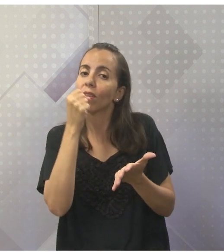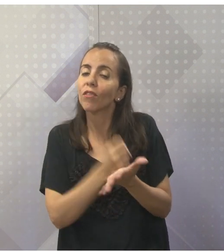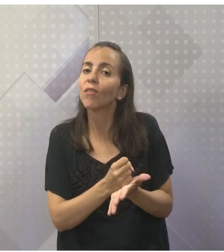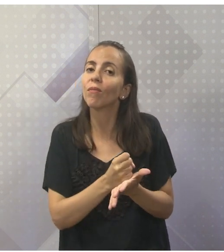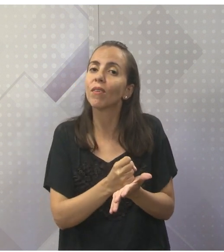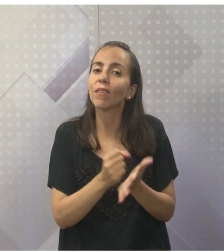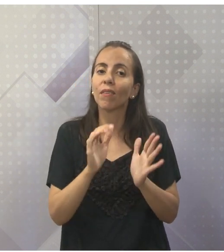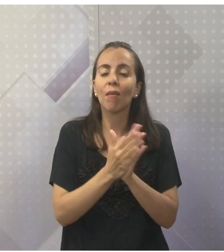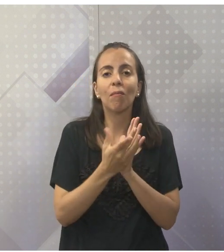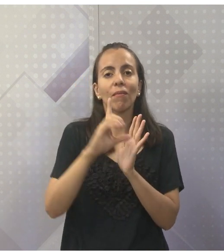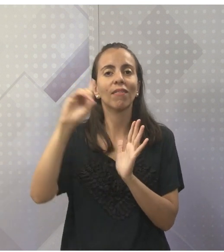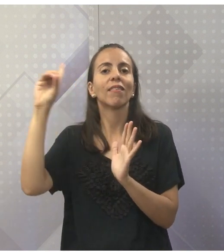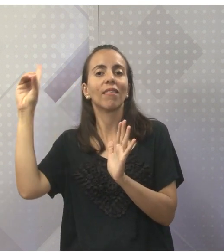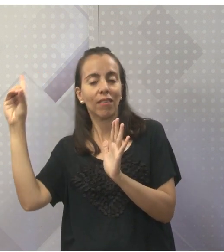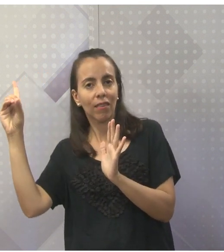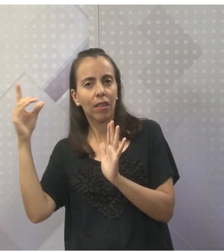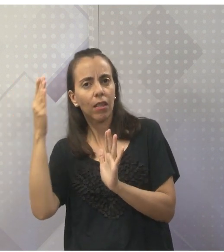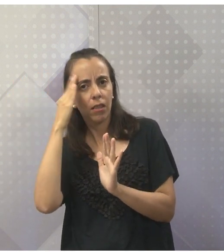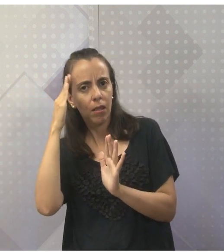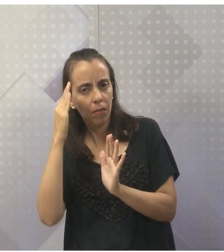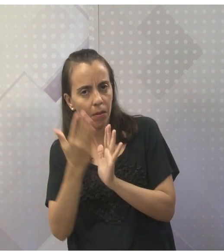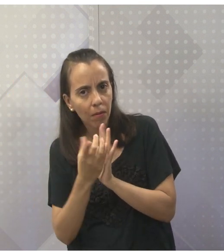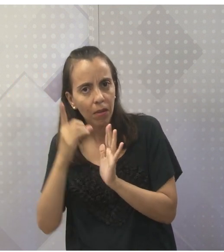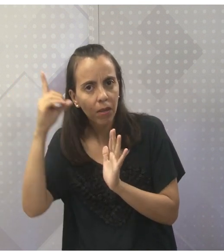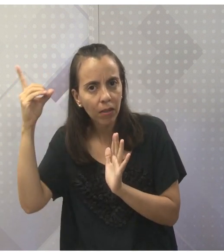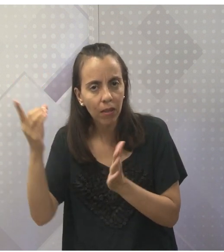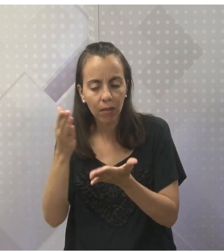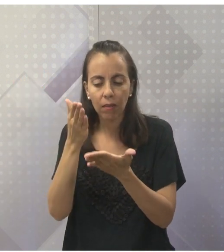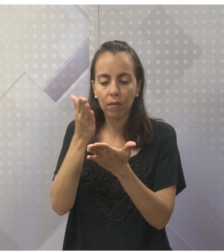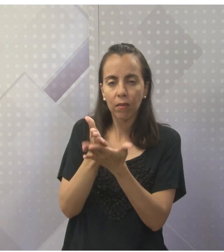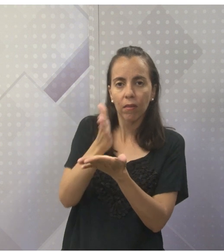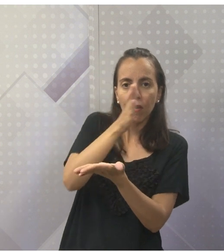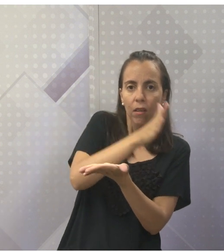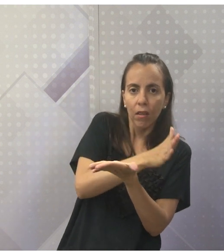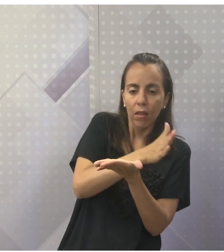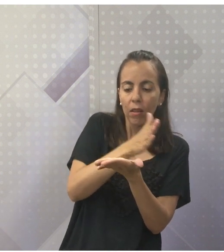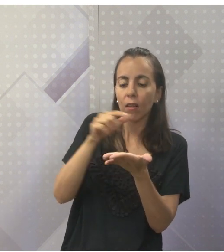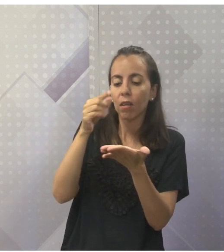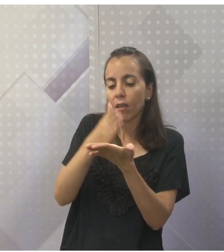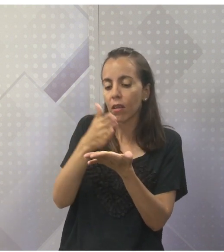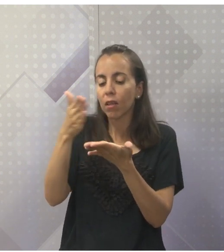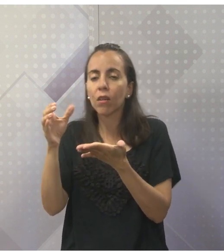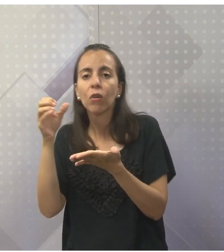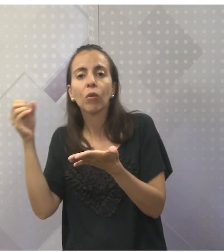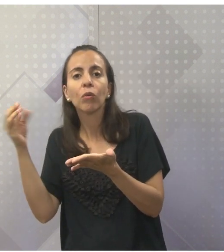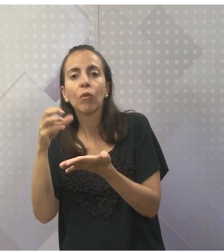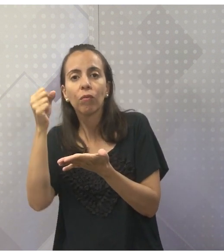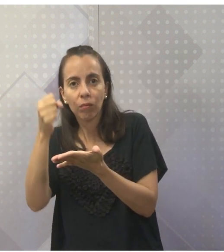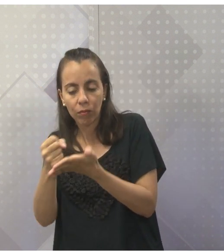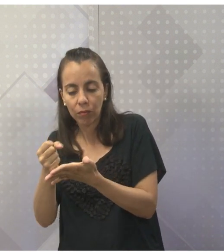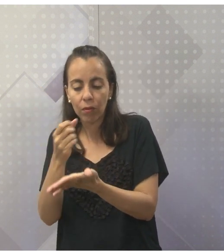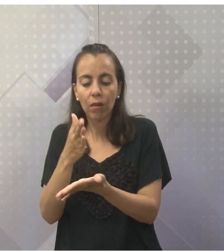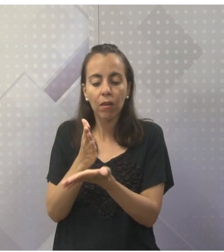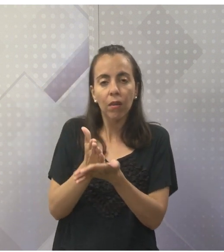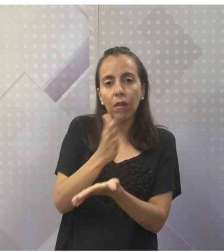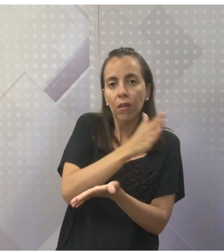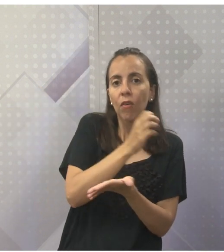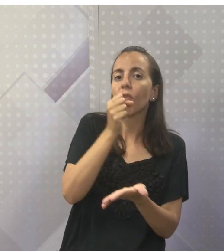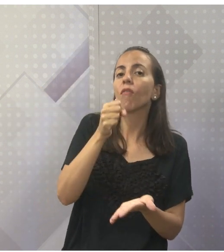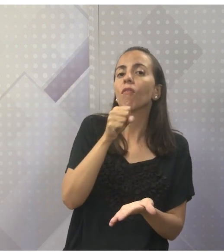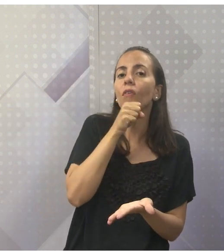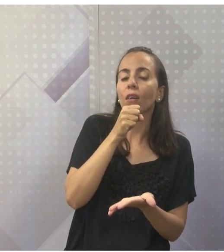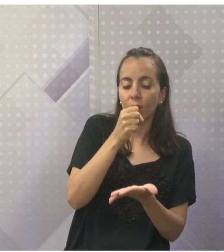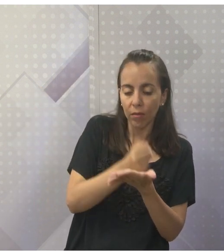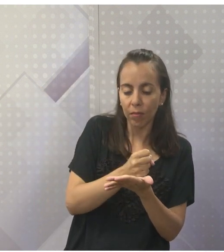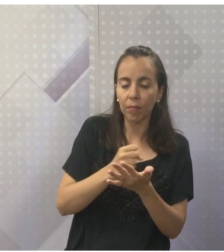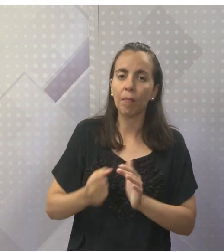na Bíblia. A gente sabe que a Bíblia, ela é dividida no Novo Testamento, né? E no Velho Testamento. A